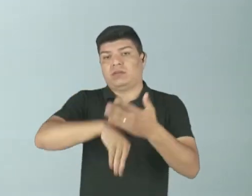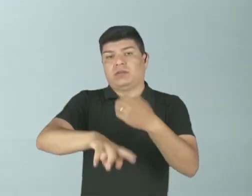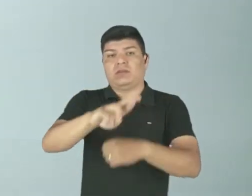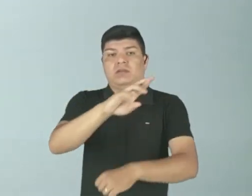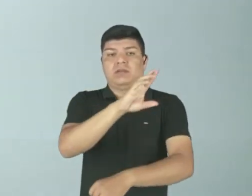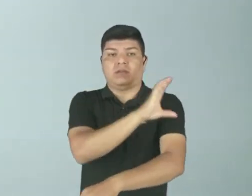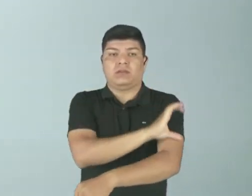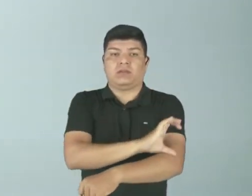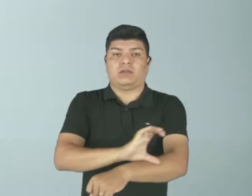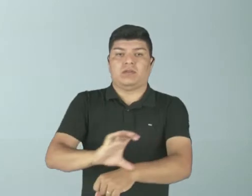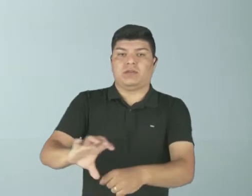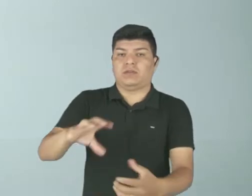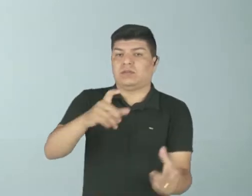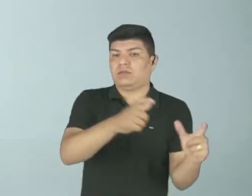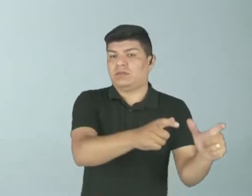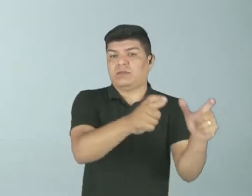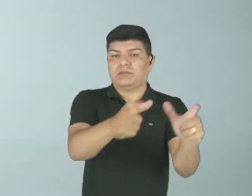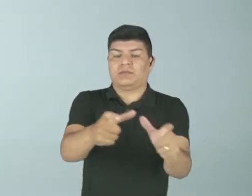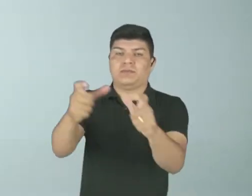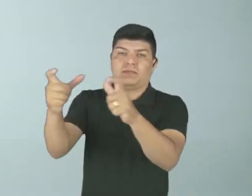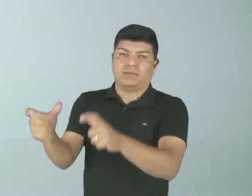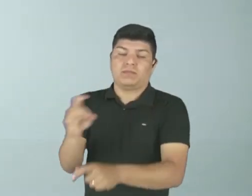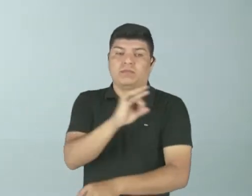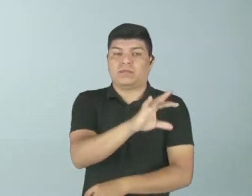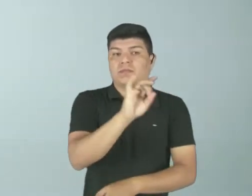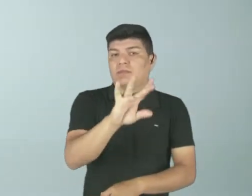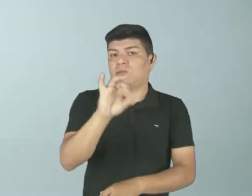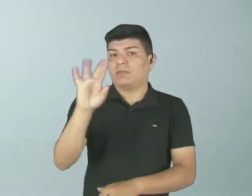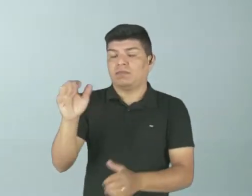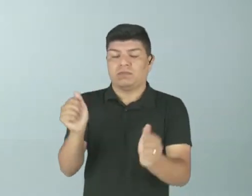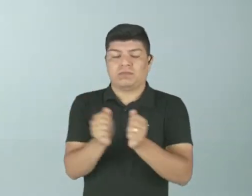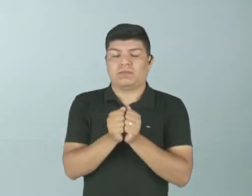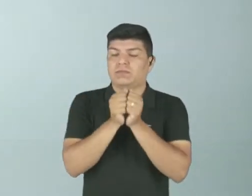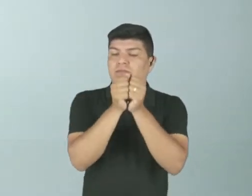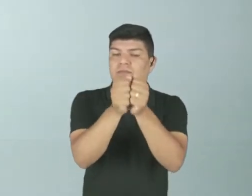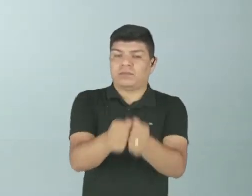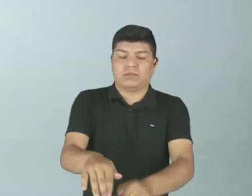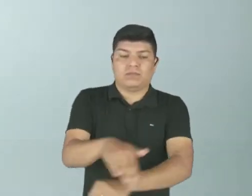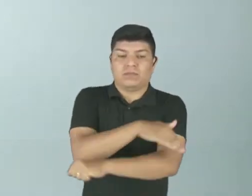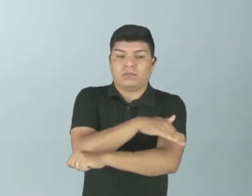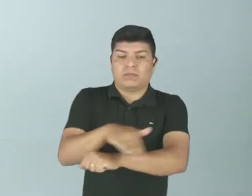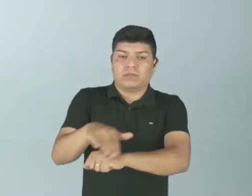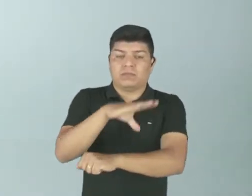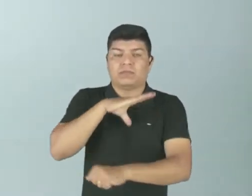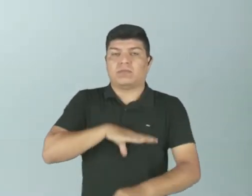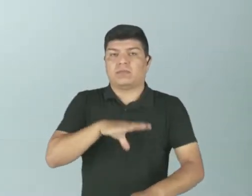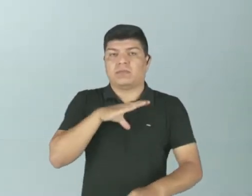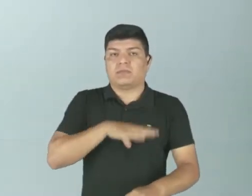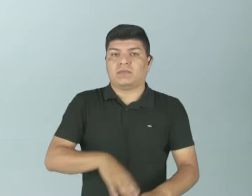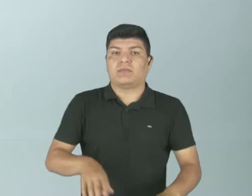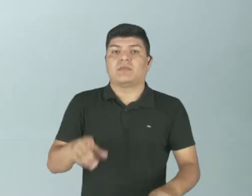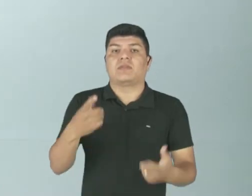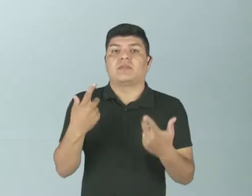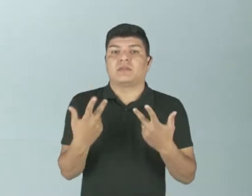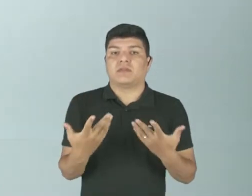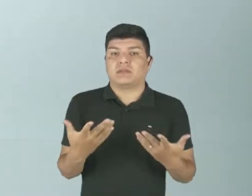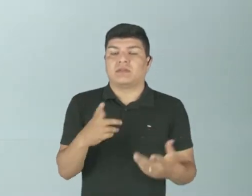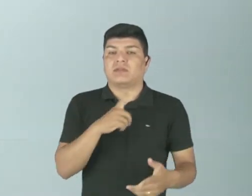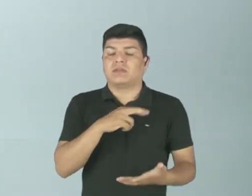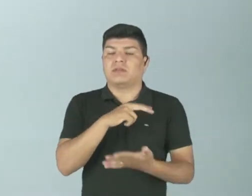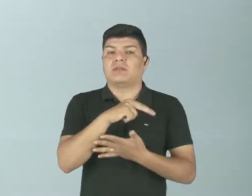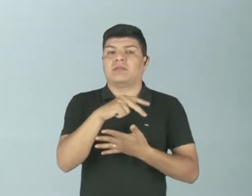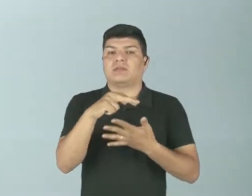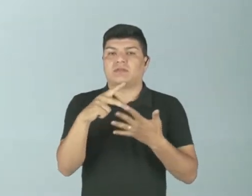continentes, aos locais diferentes. Cada um, às vezes, se junta no mesmo bairro, na mesma cidade. E aí vamos ter essa